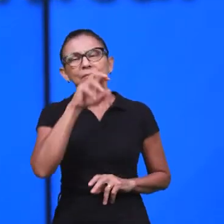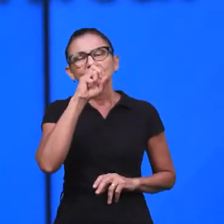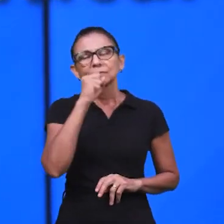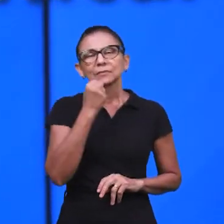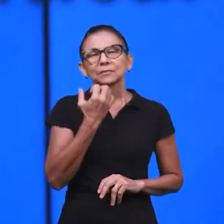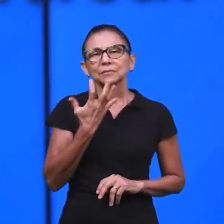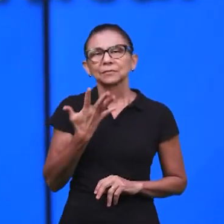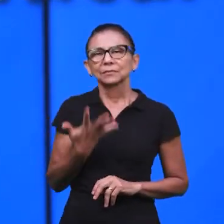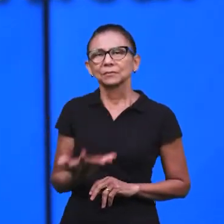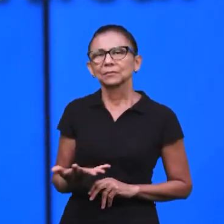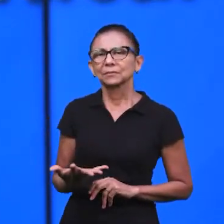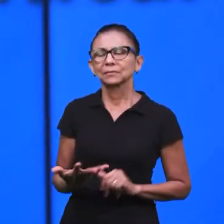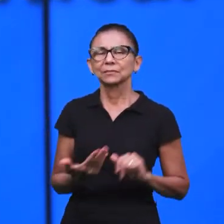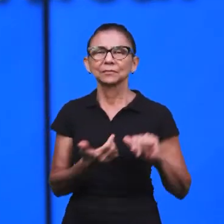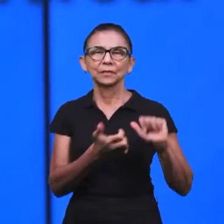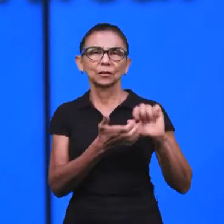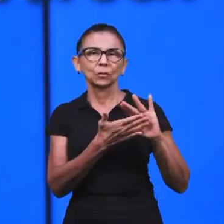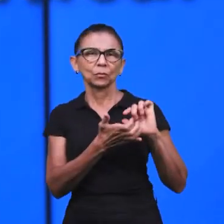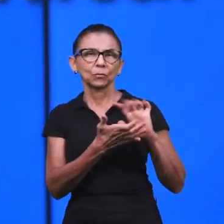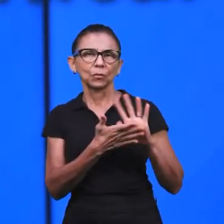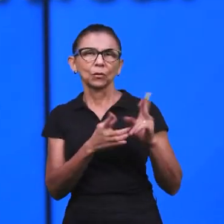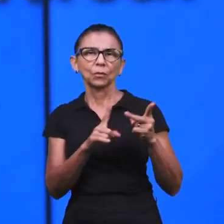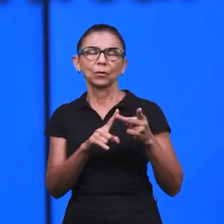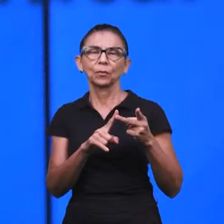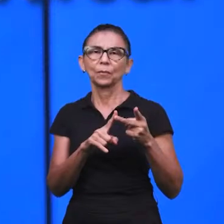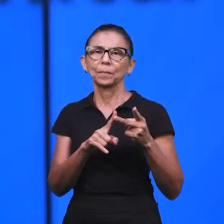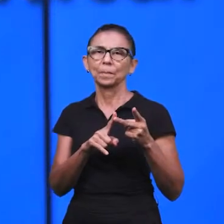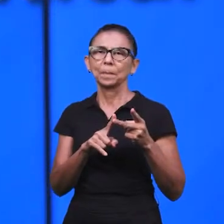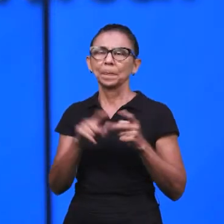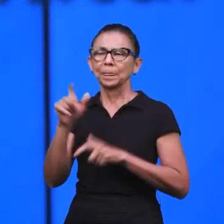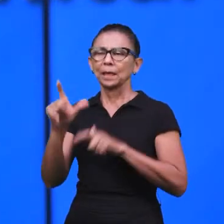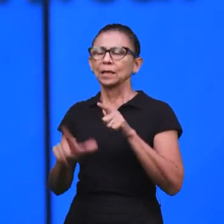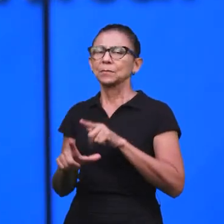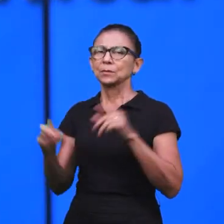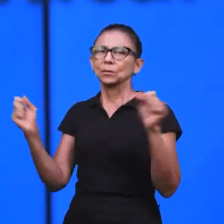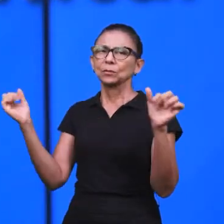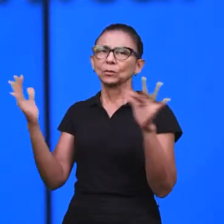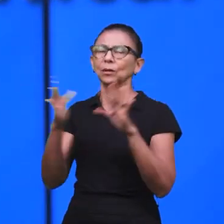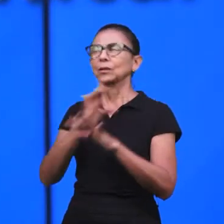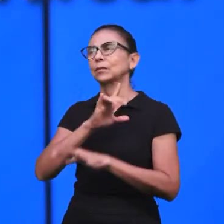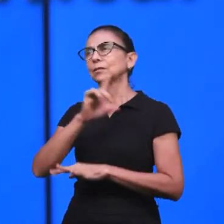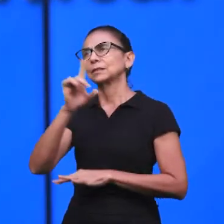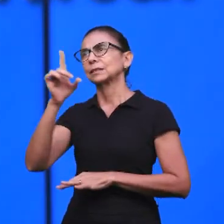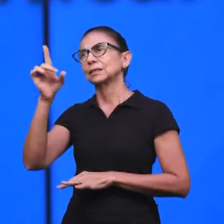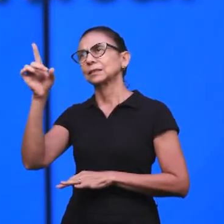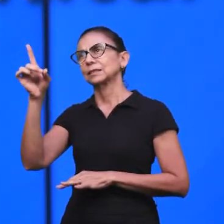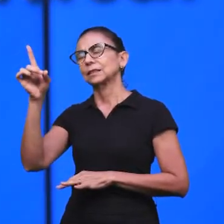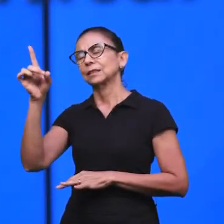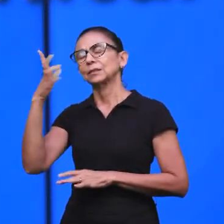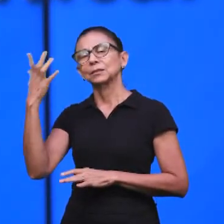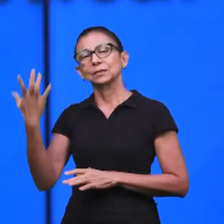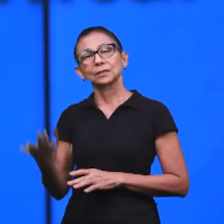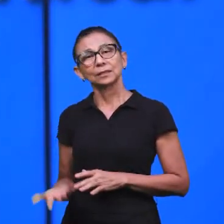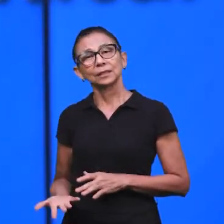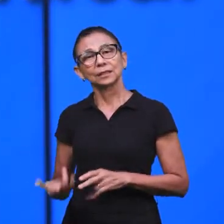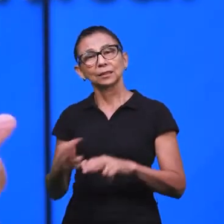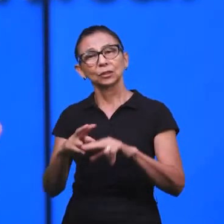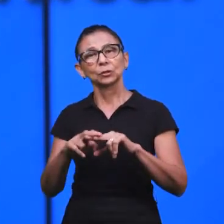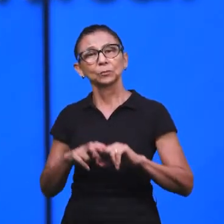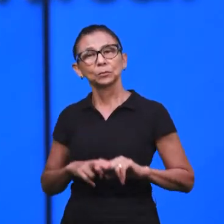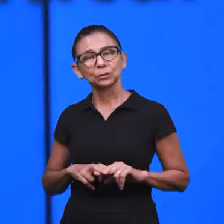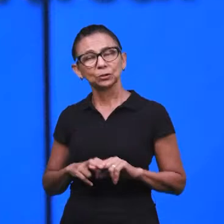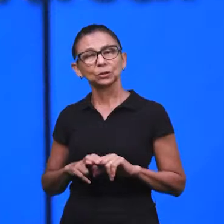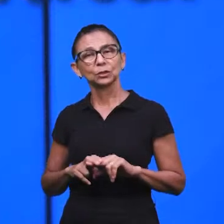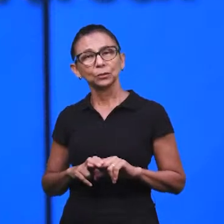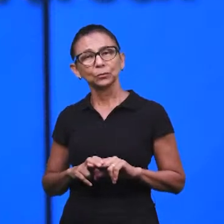aromáticos, né? Representa os louvores da igreja, as glorificações da igreja. Cada operação do Espírito Santo é uma glorificação. É o